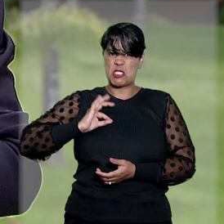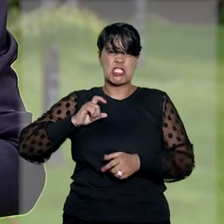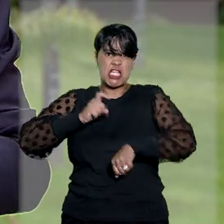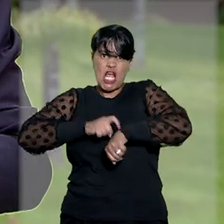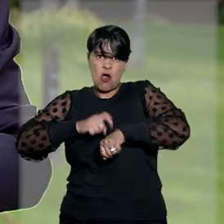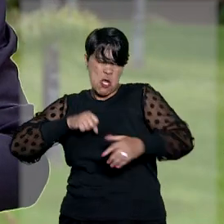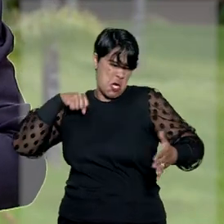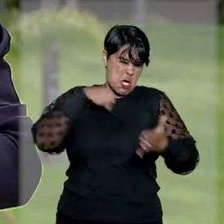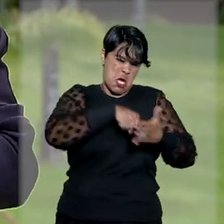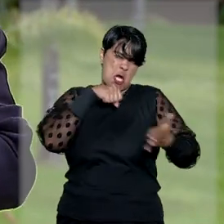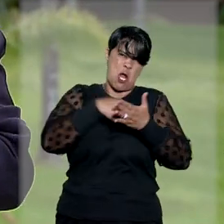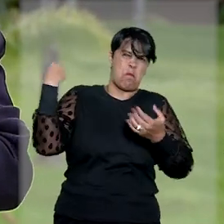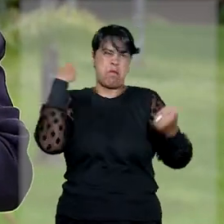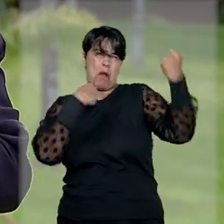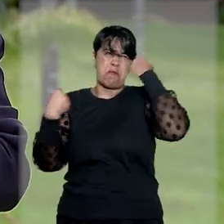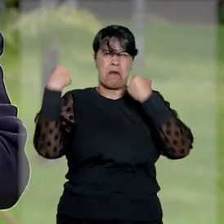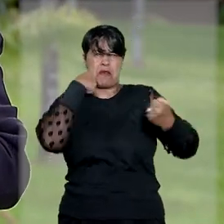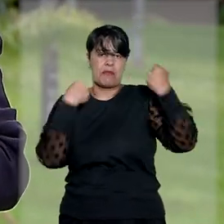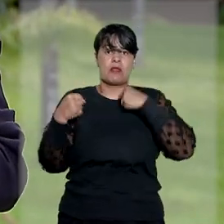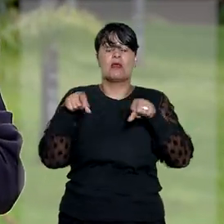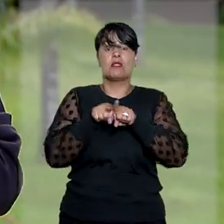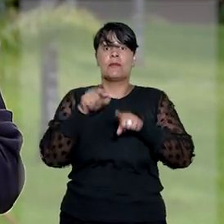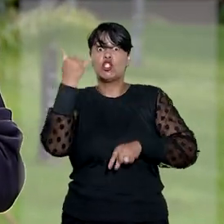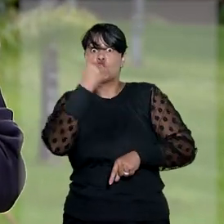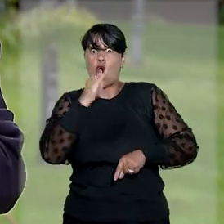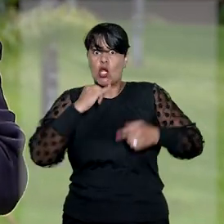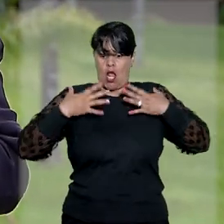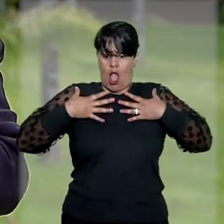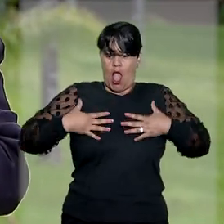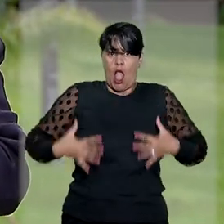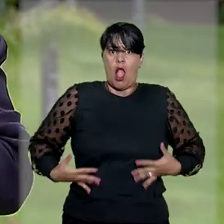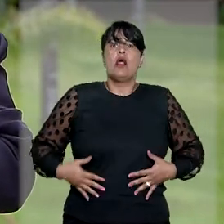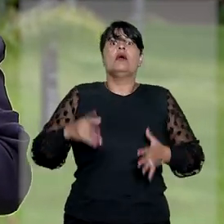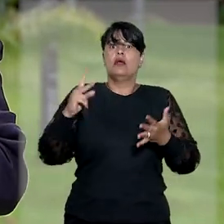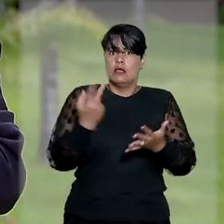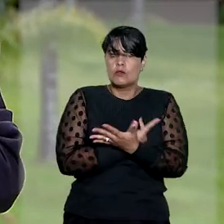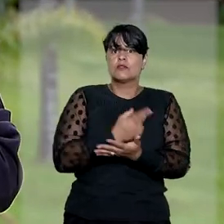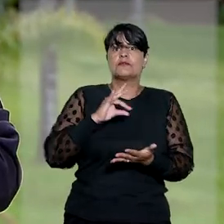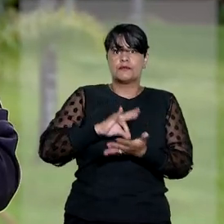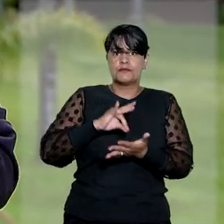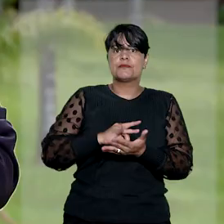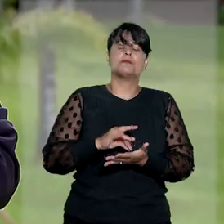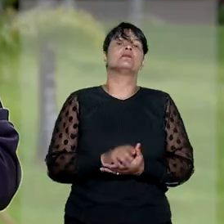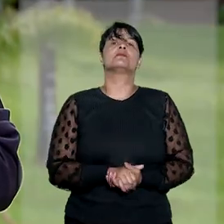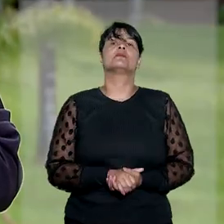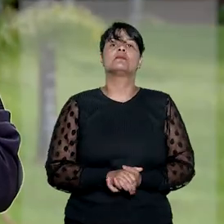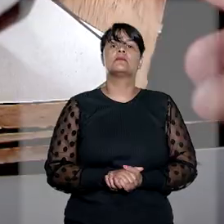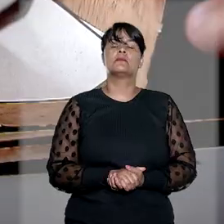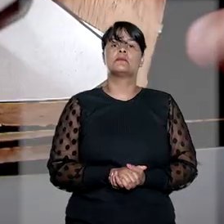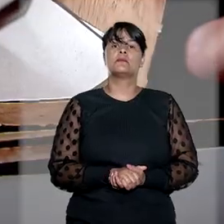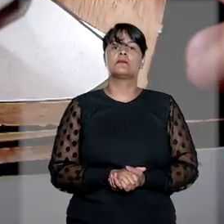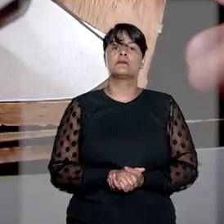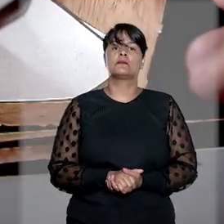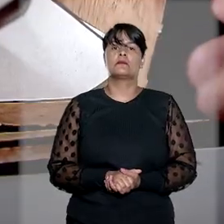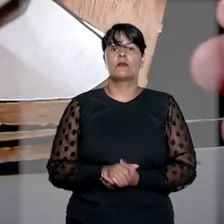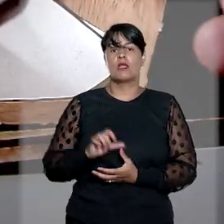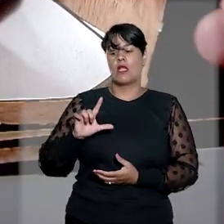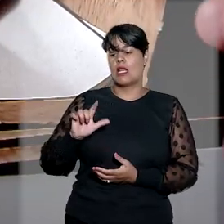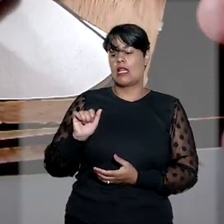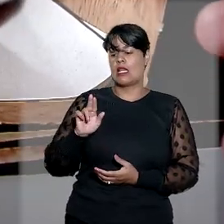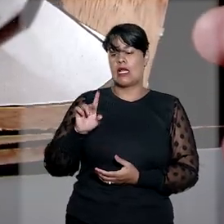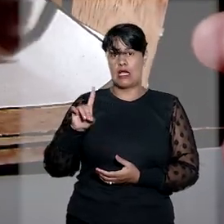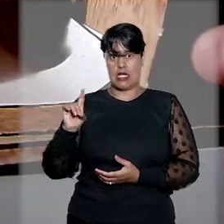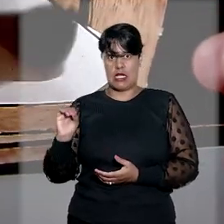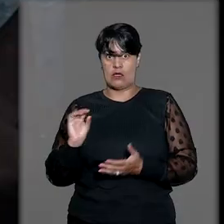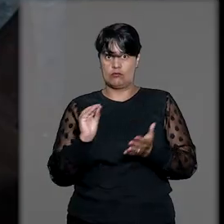abordagem e também aplicaram descargas elétricas em suas partes íntimas com a pistola de choque Taser. O laudo pericial